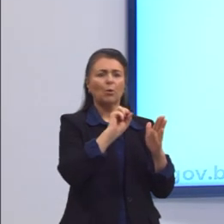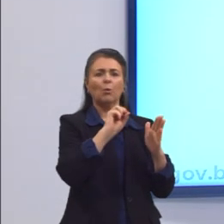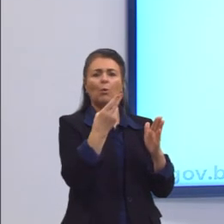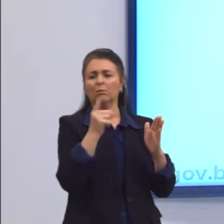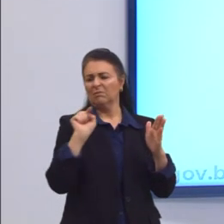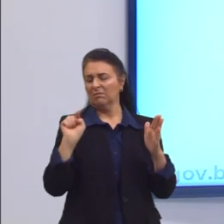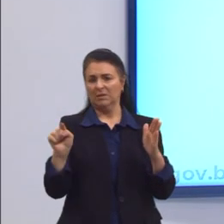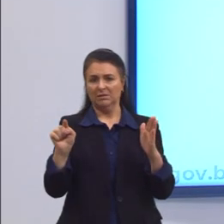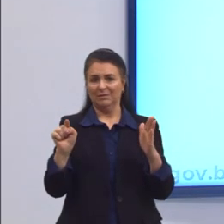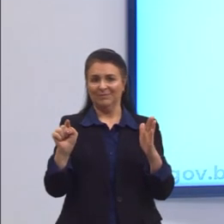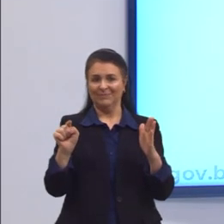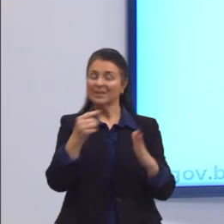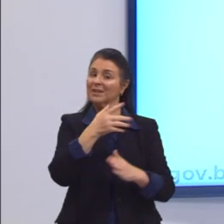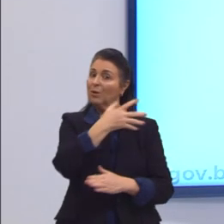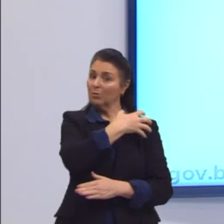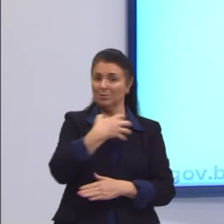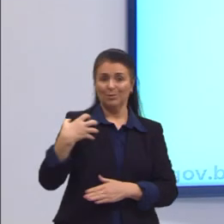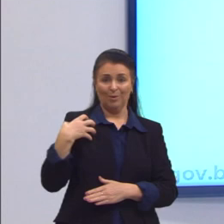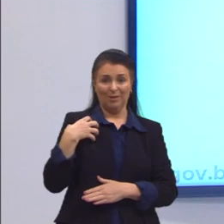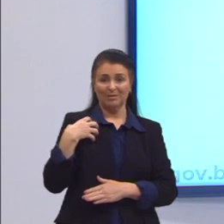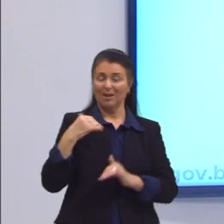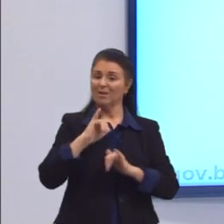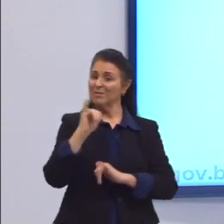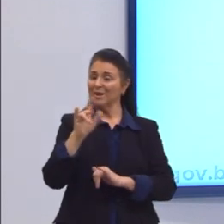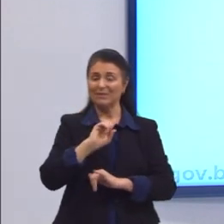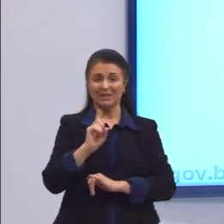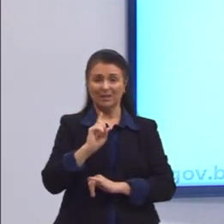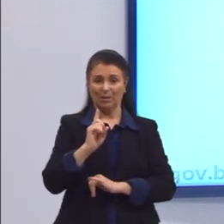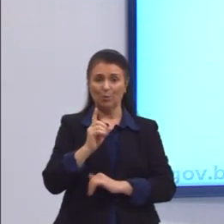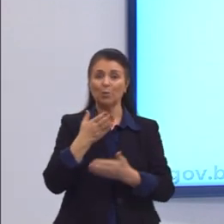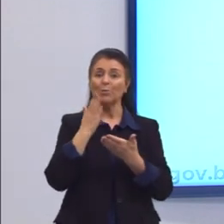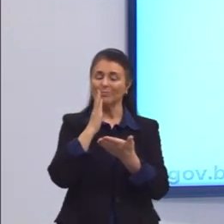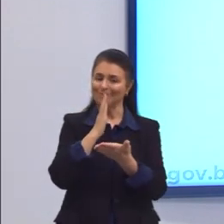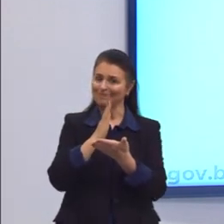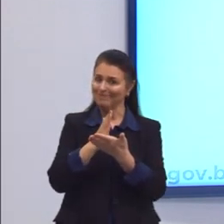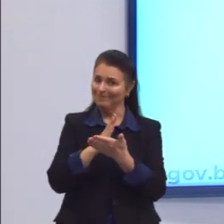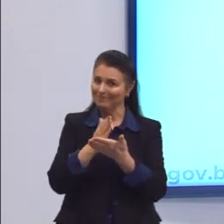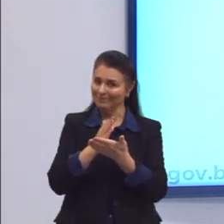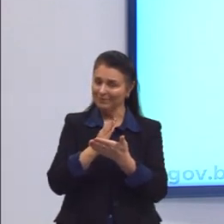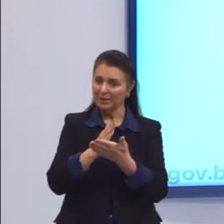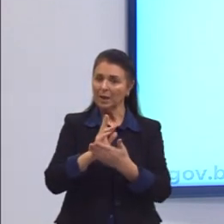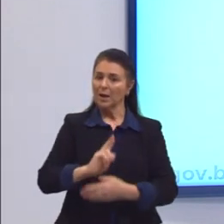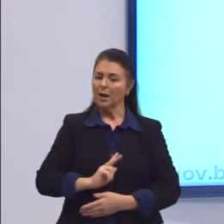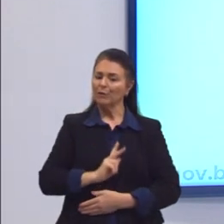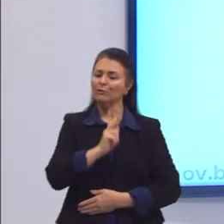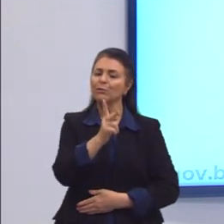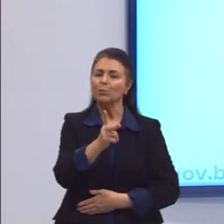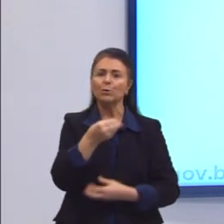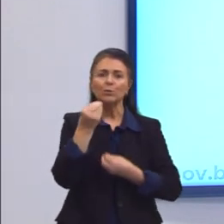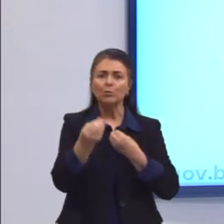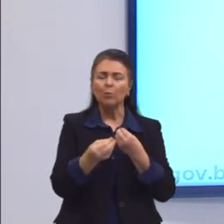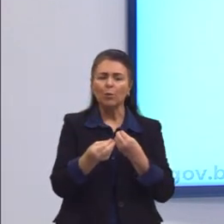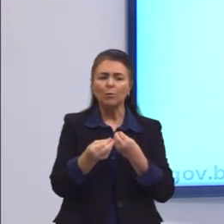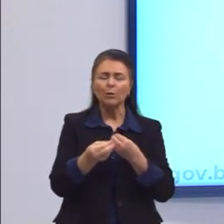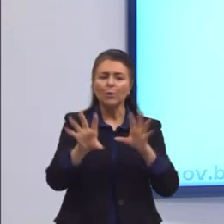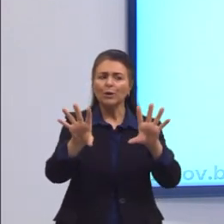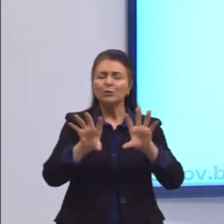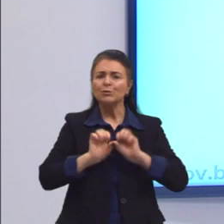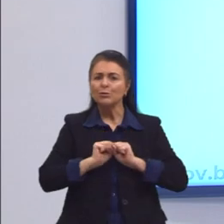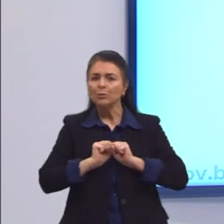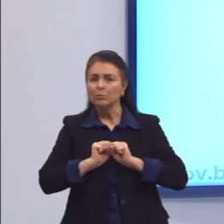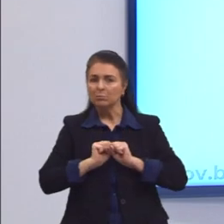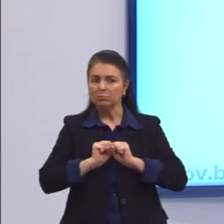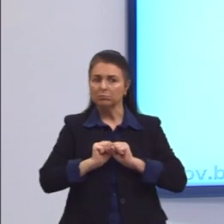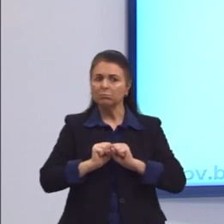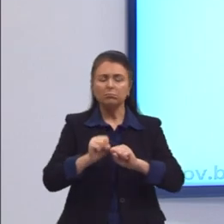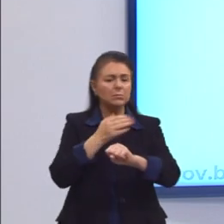E como nós agimos bem? De que forma nós agimos bem? Pelo hábito. A virtude se adquire pelo hábito. Todos